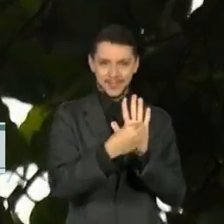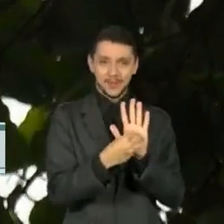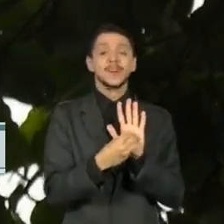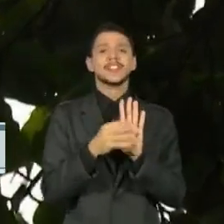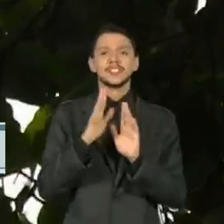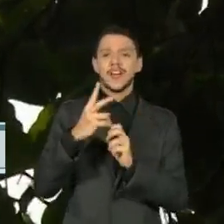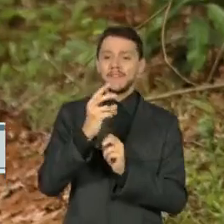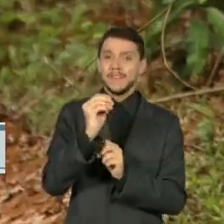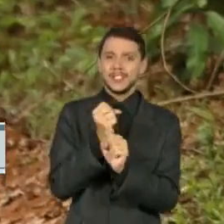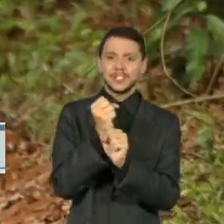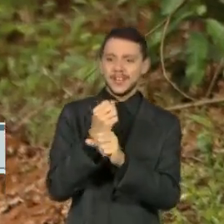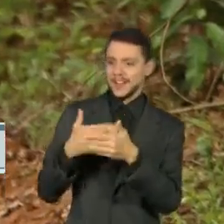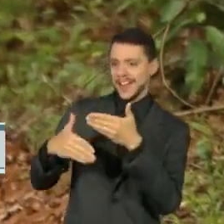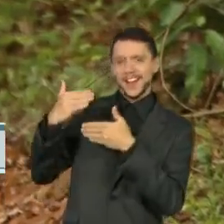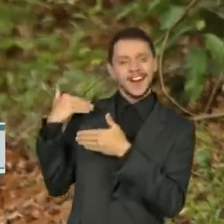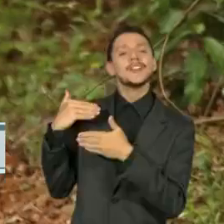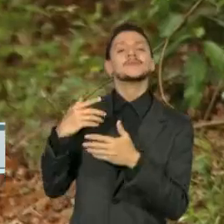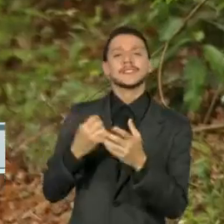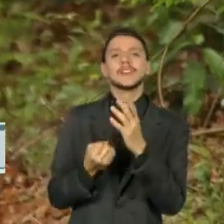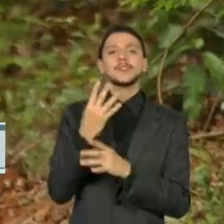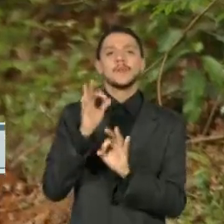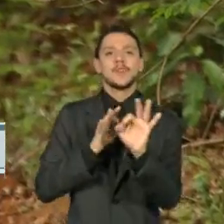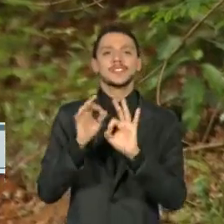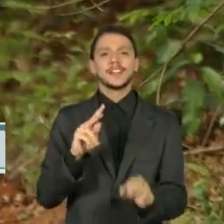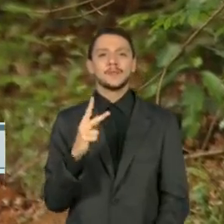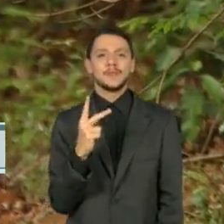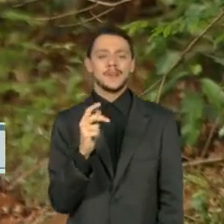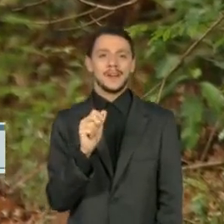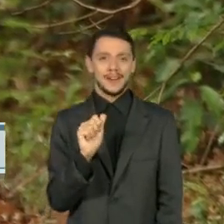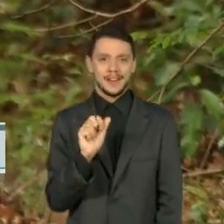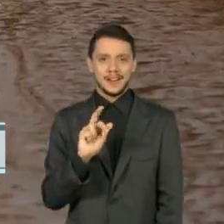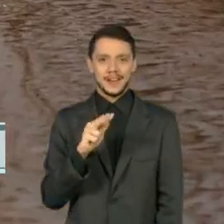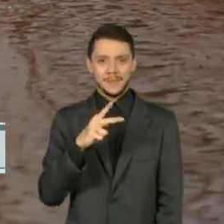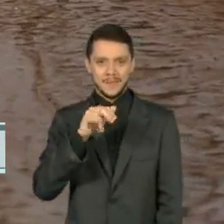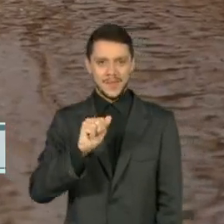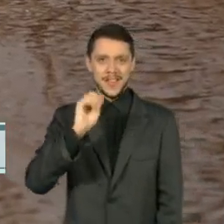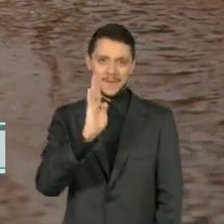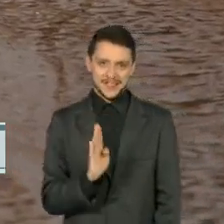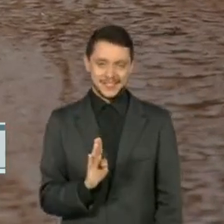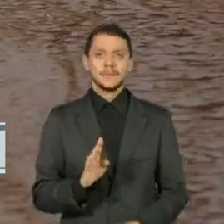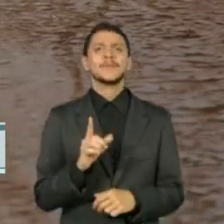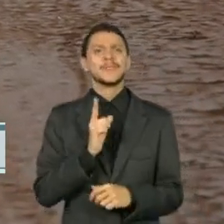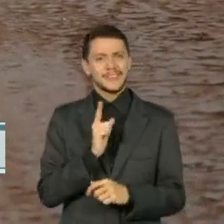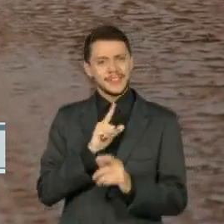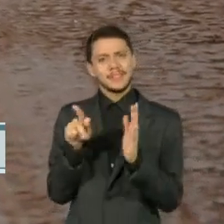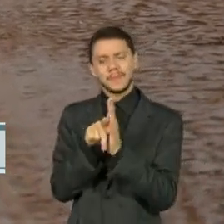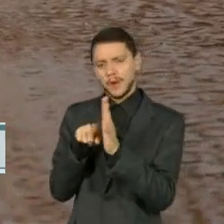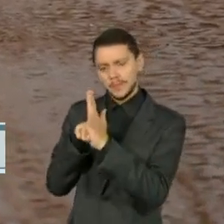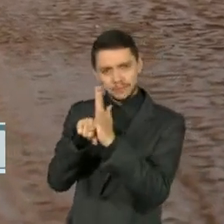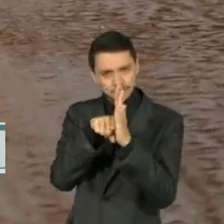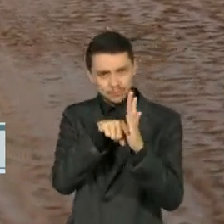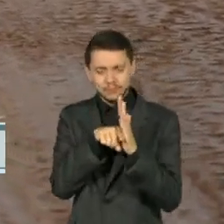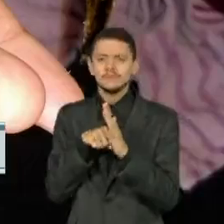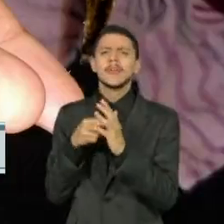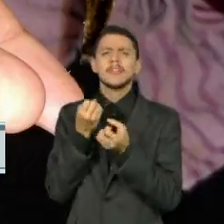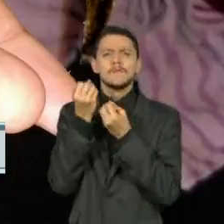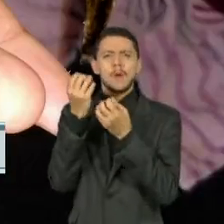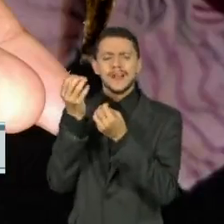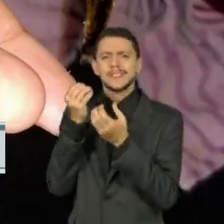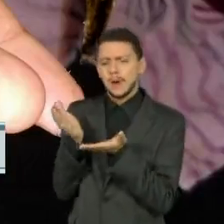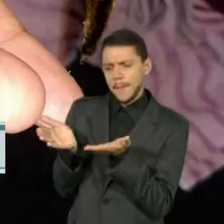Arpia Brasil. O Projeto Arpia tem linhas de ação da pesquisa em campo, coletando dados,